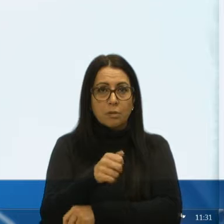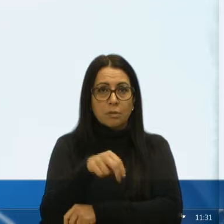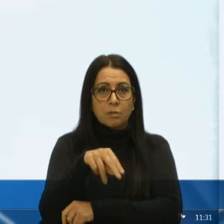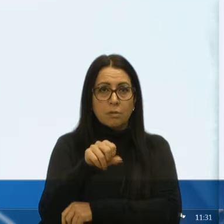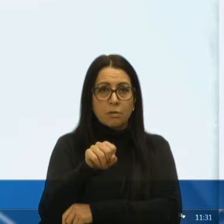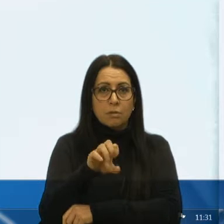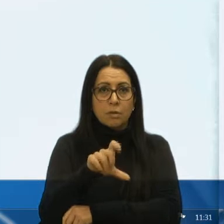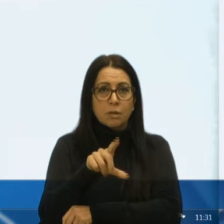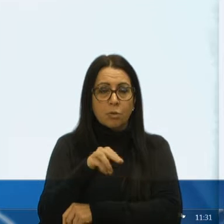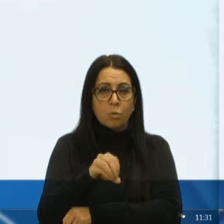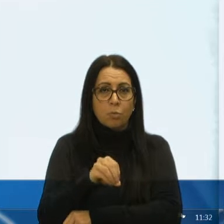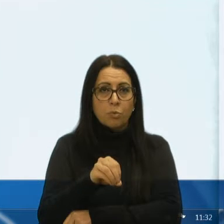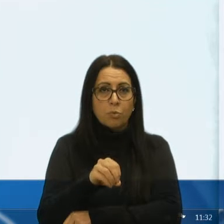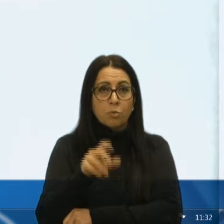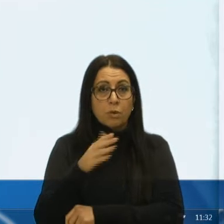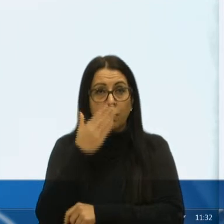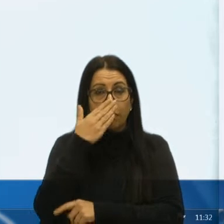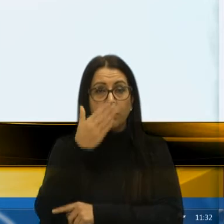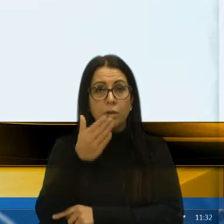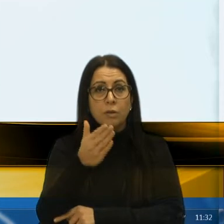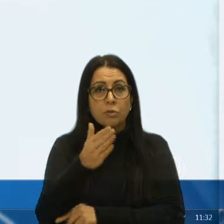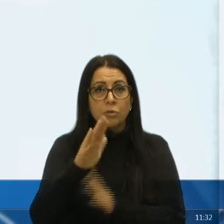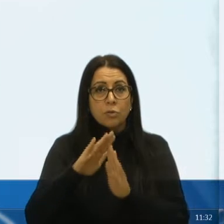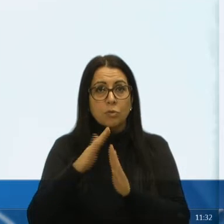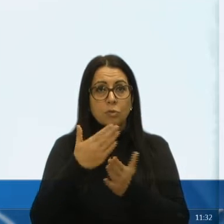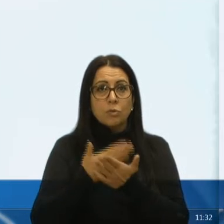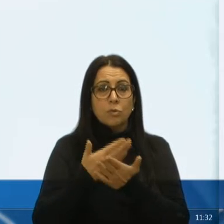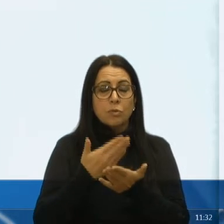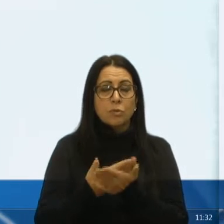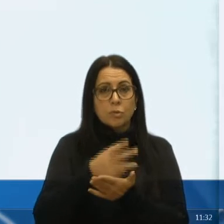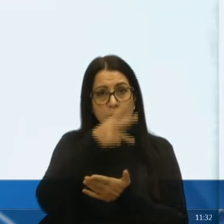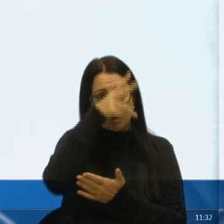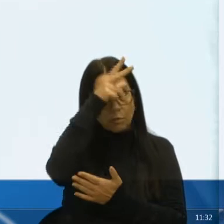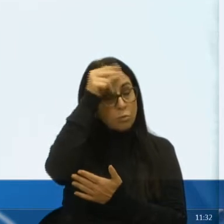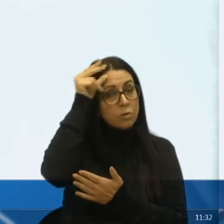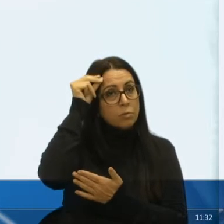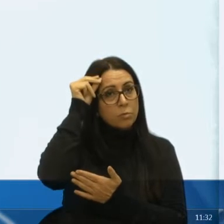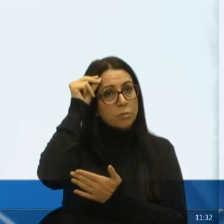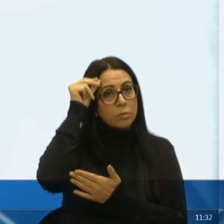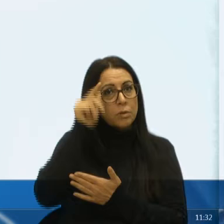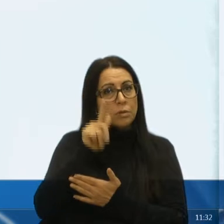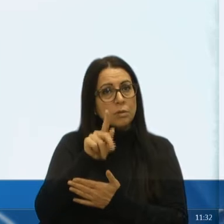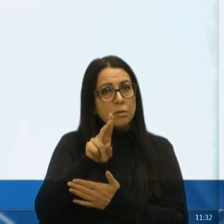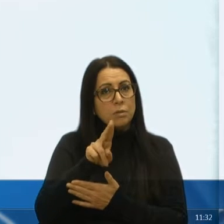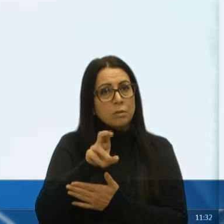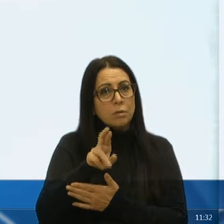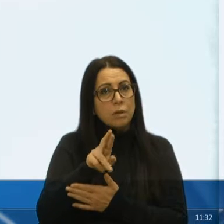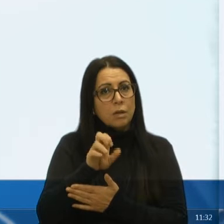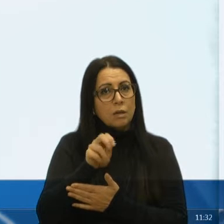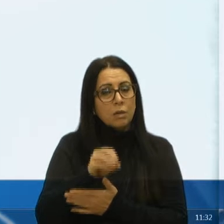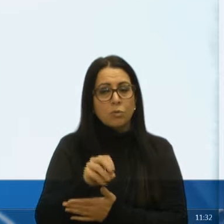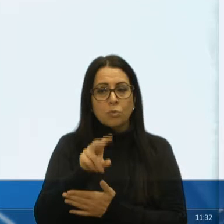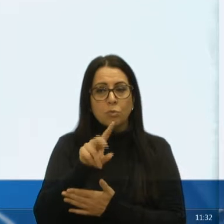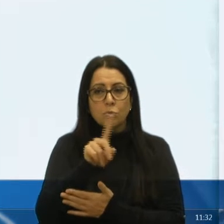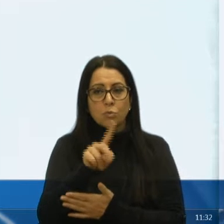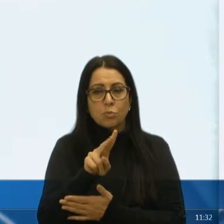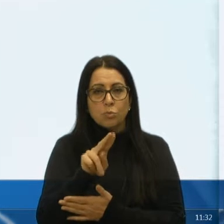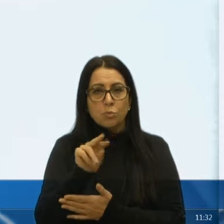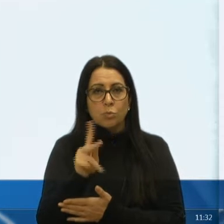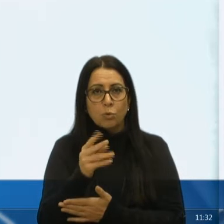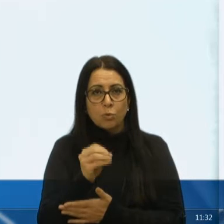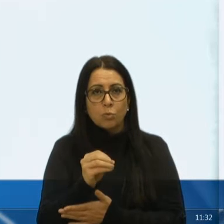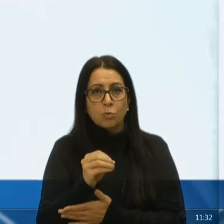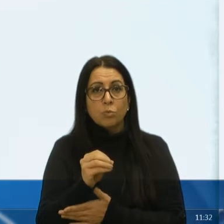Negrini, isso fica lá em frente, com a escola municipal Guerino Zunho, lá no Planalto. Então, aqui,